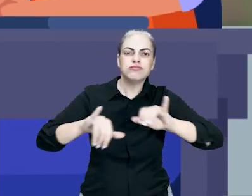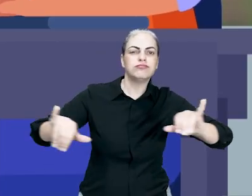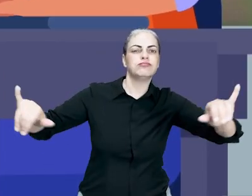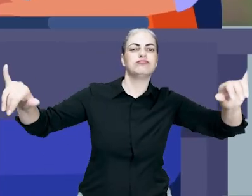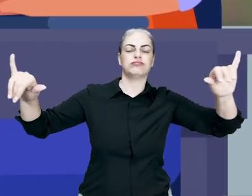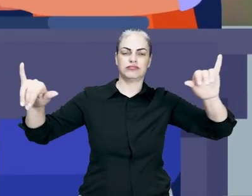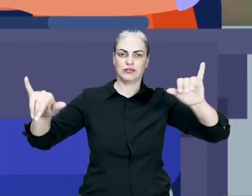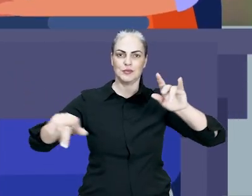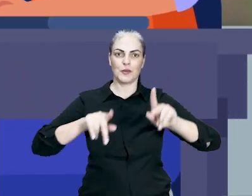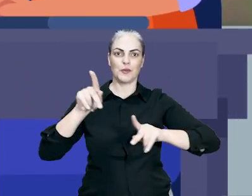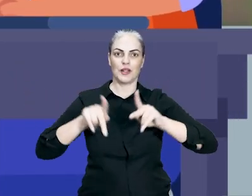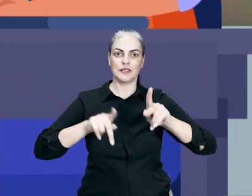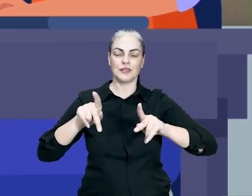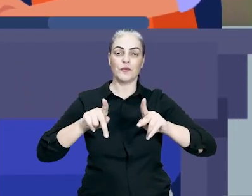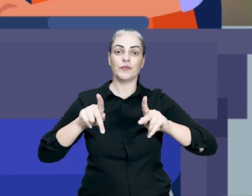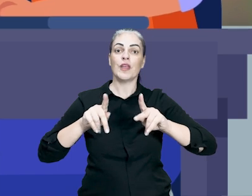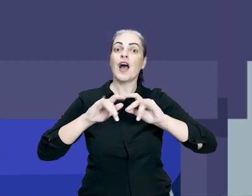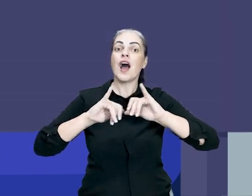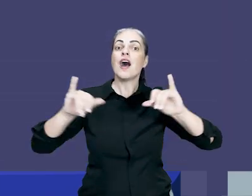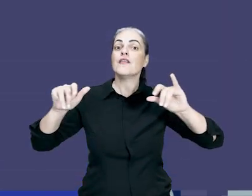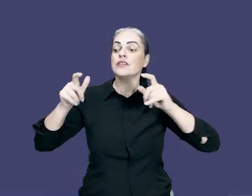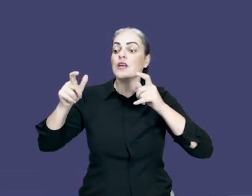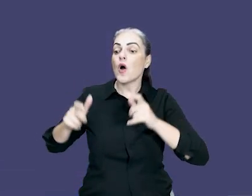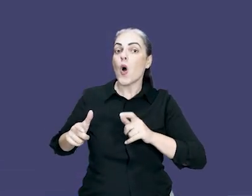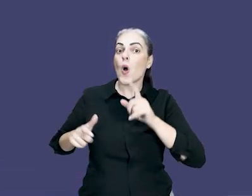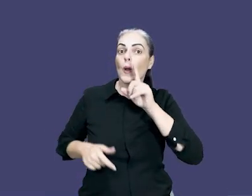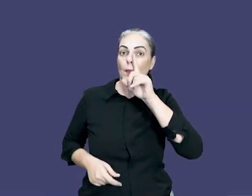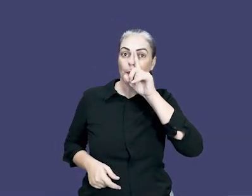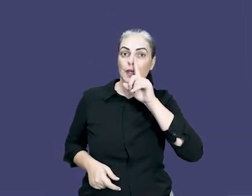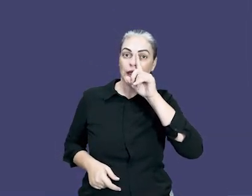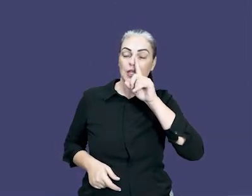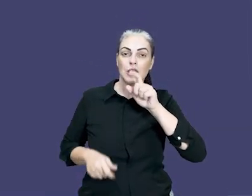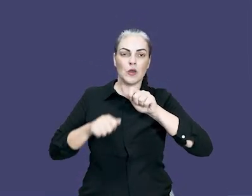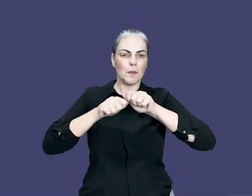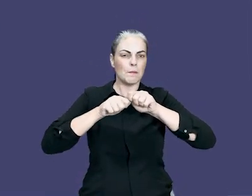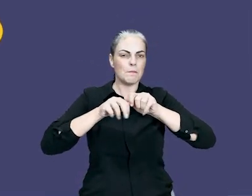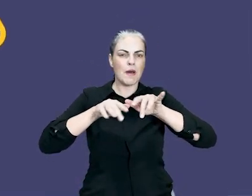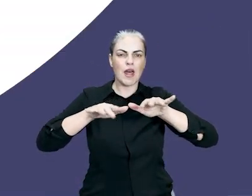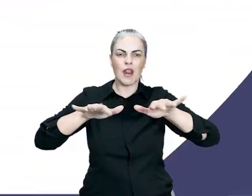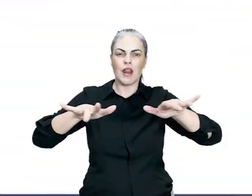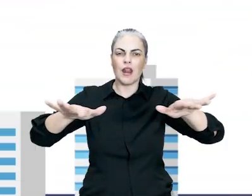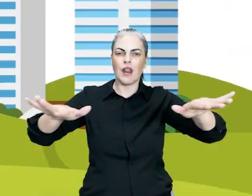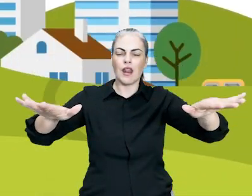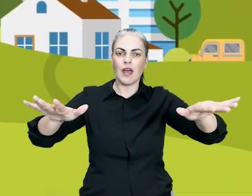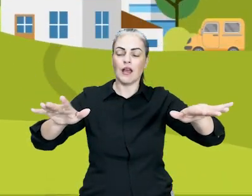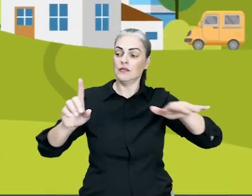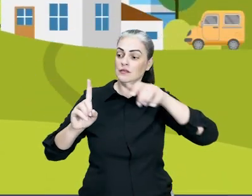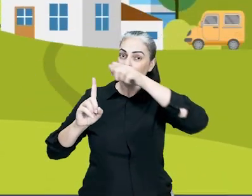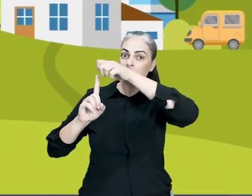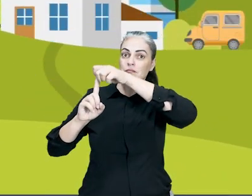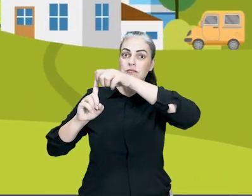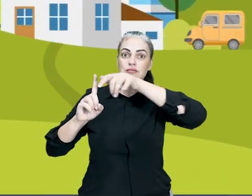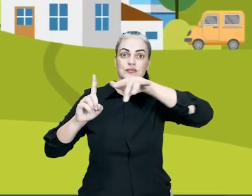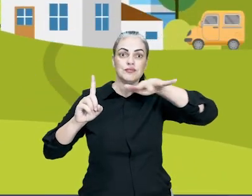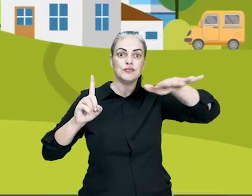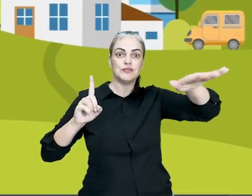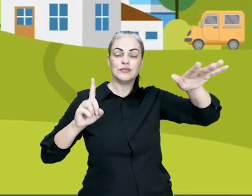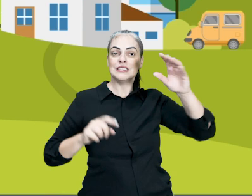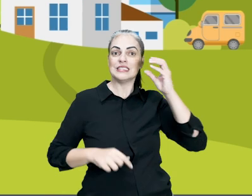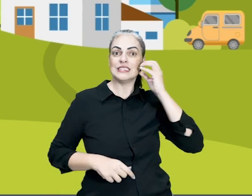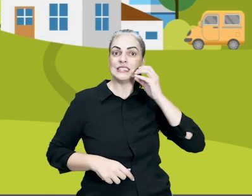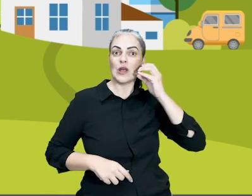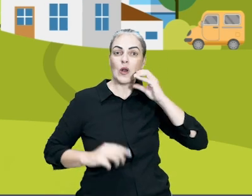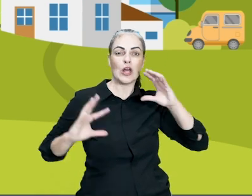alertas públicos, informam a área que está em risco e enviam o alerta. O aviso, então, é disparado pelas torres de